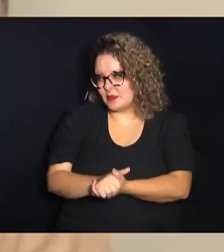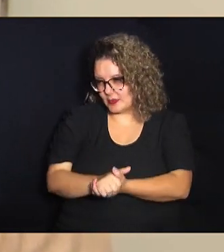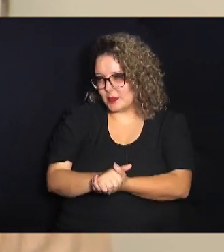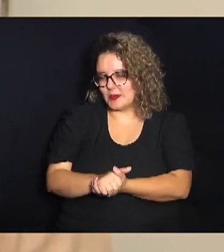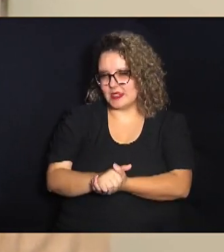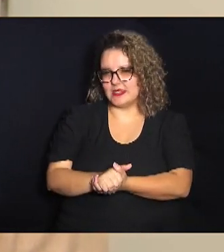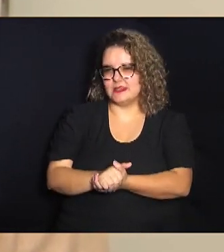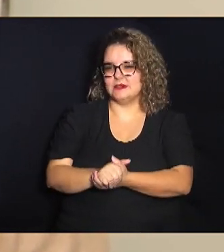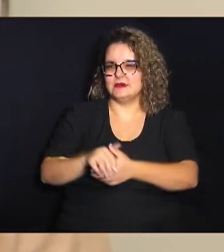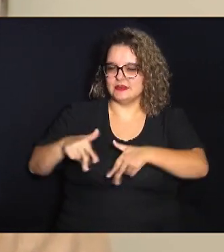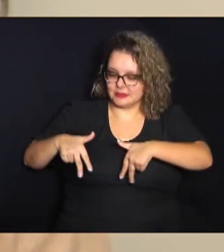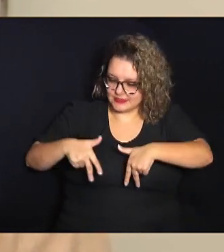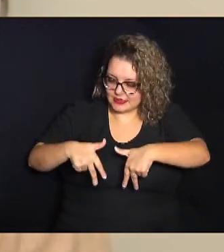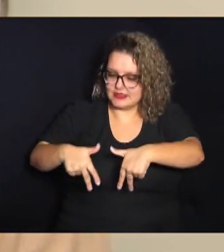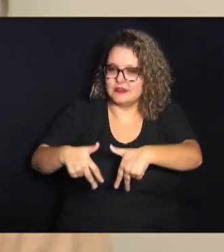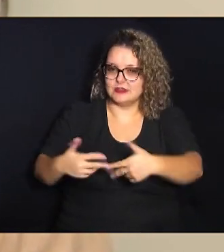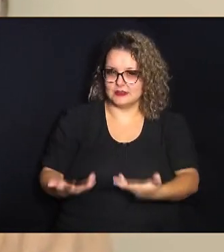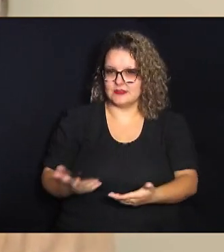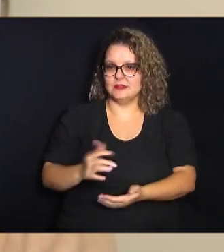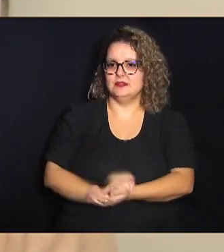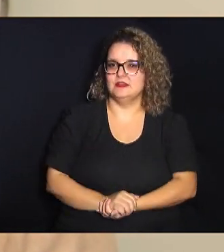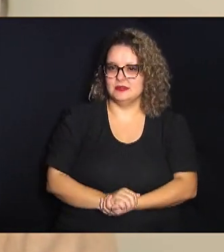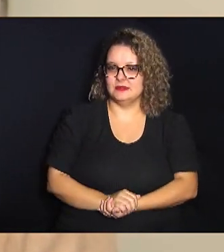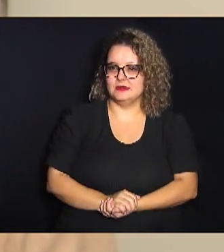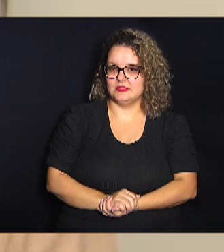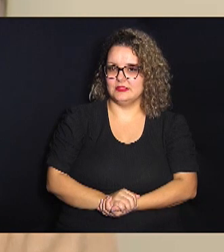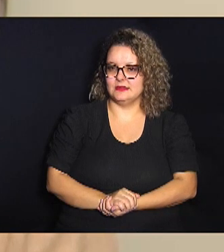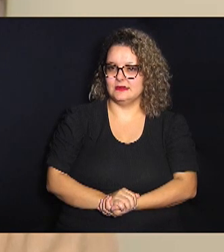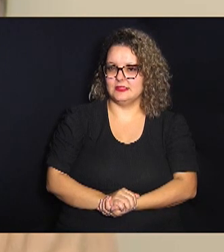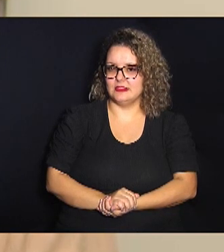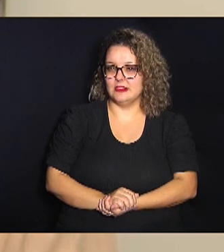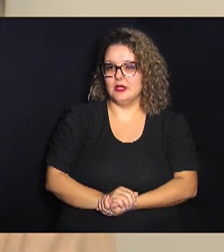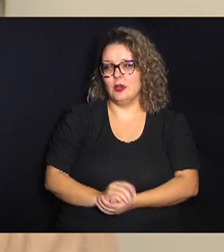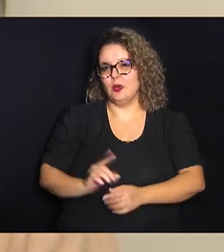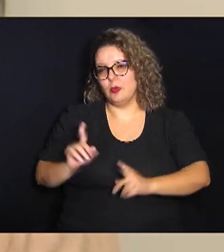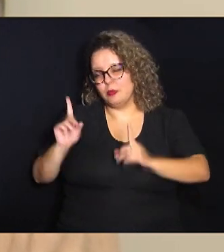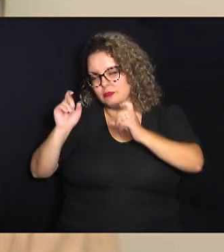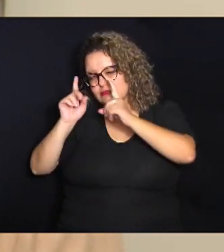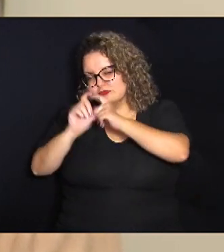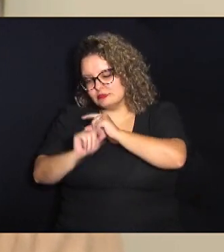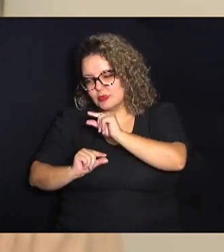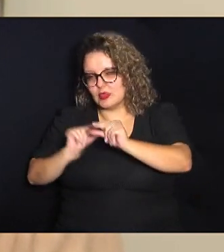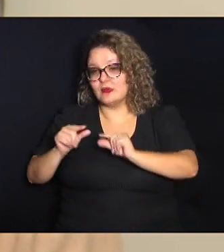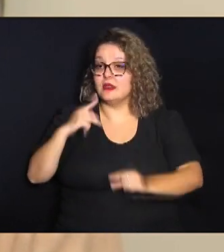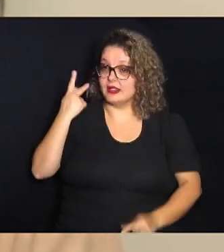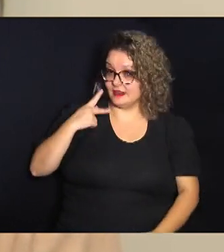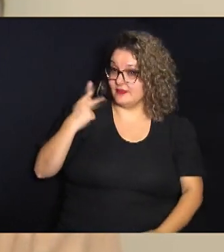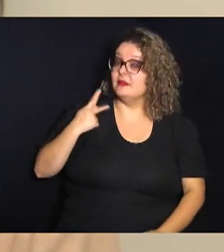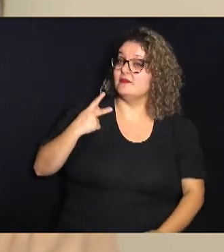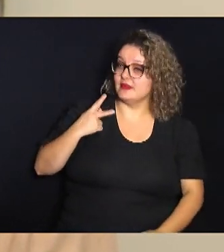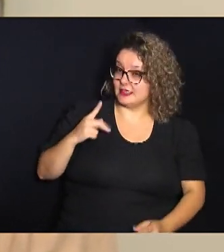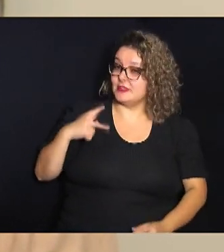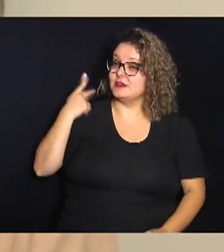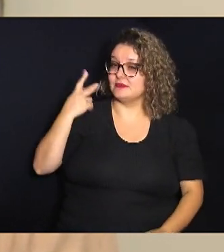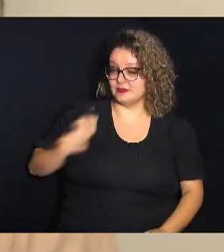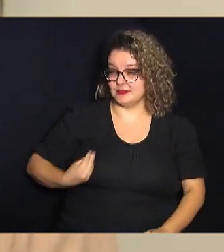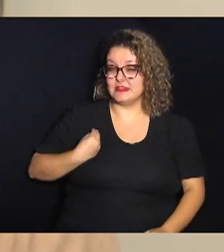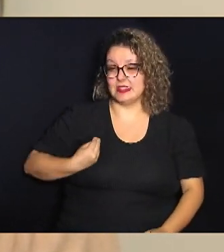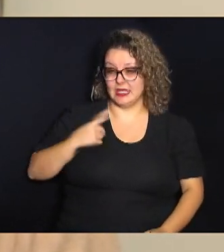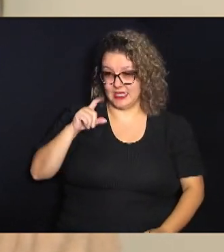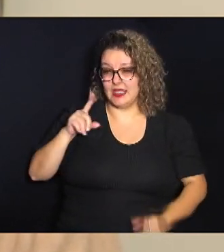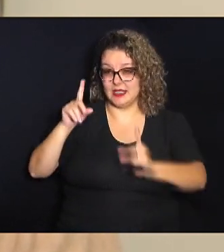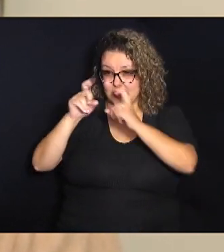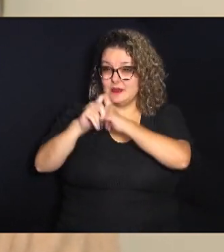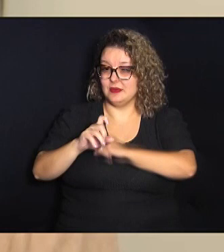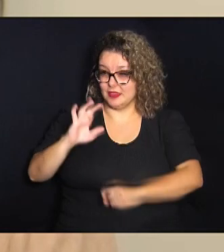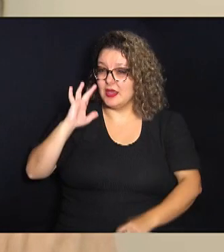caminhando junto, mas mesmo meio atribulado. vida de político é atribulada, né? Acho